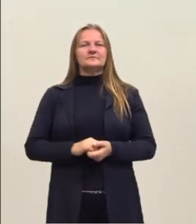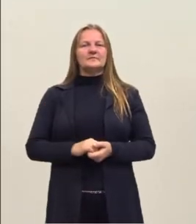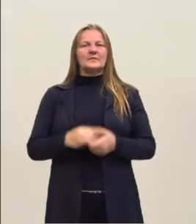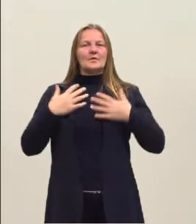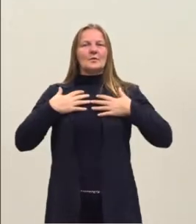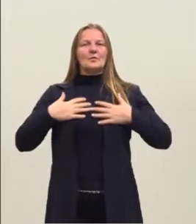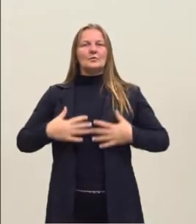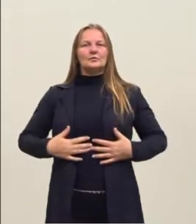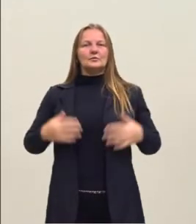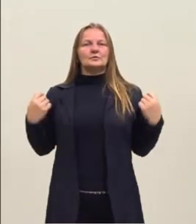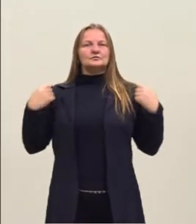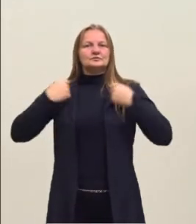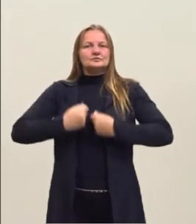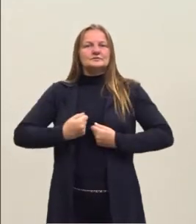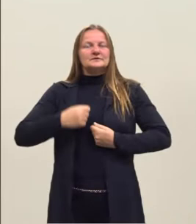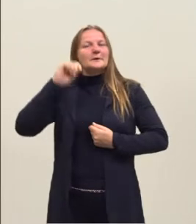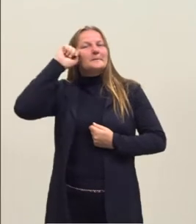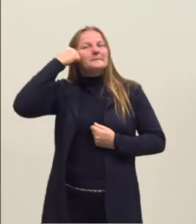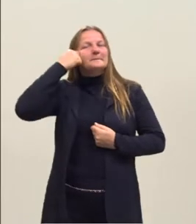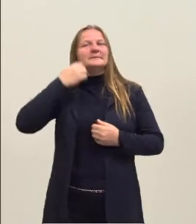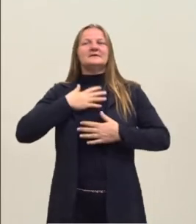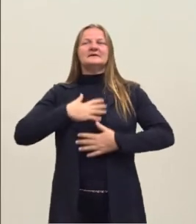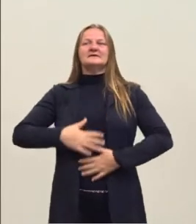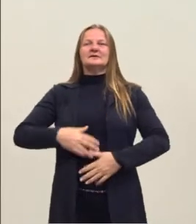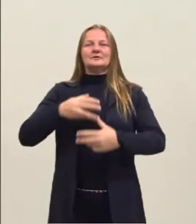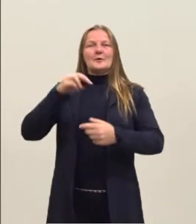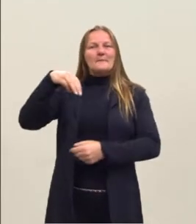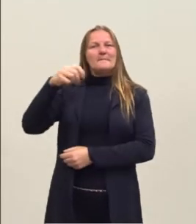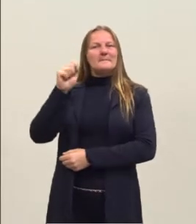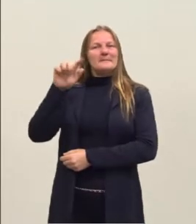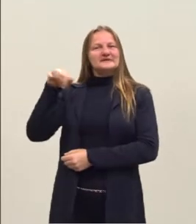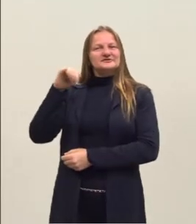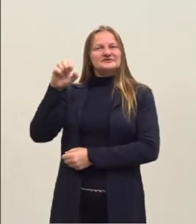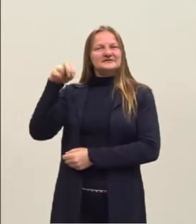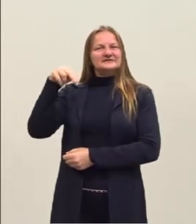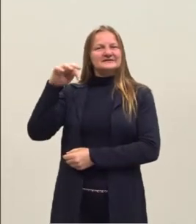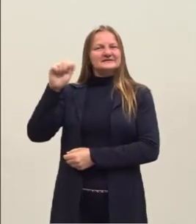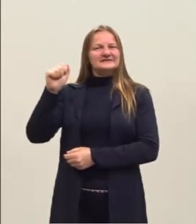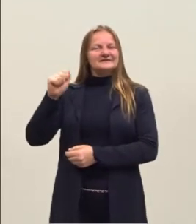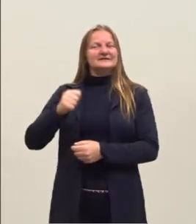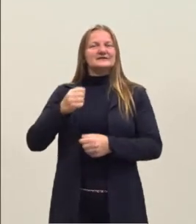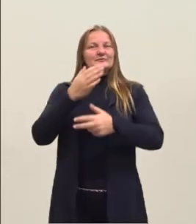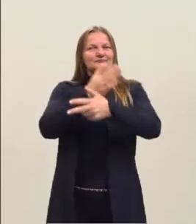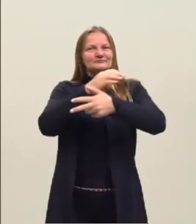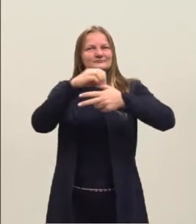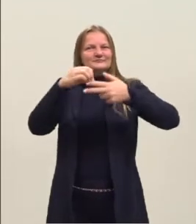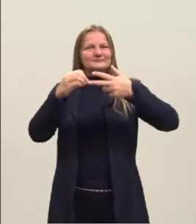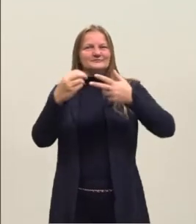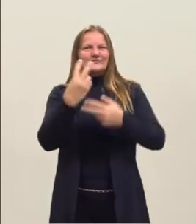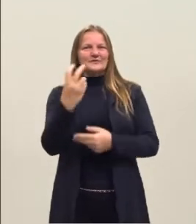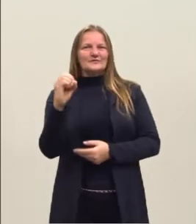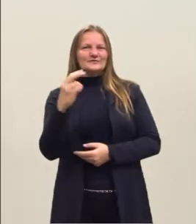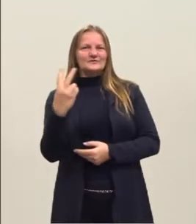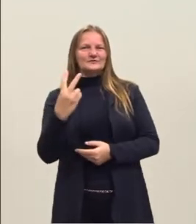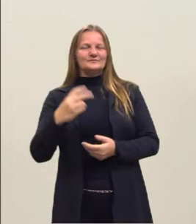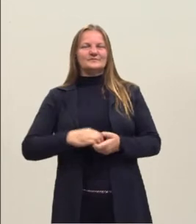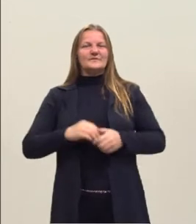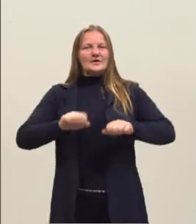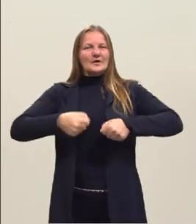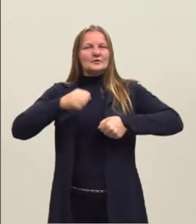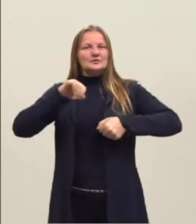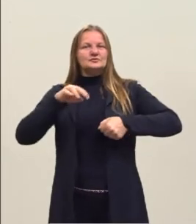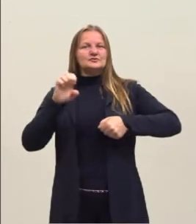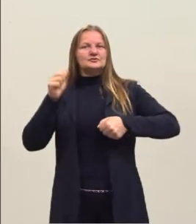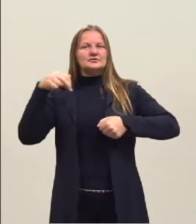visto uma jaqueta preta, camiseta magenta do projeto Pré-ENEM 2022. Estou usando uma calça jeans,